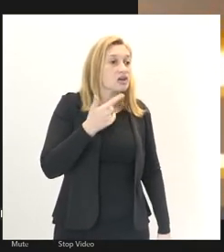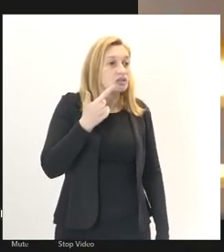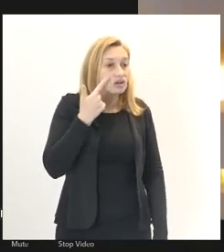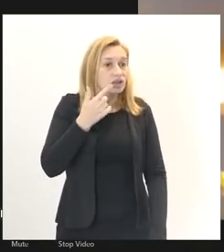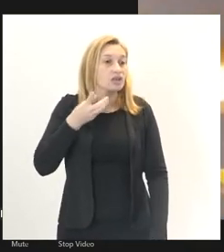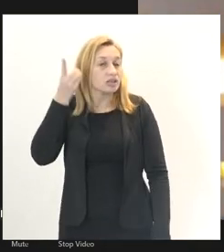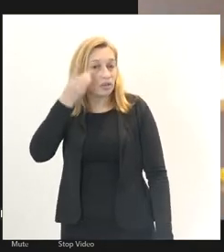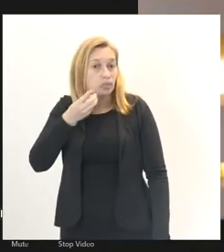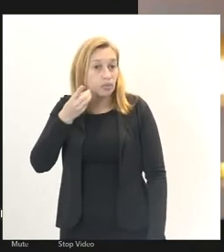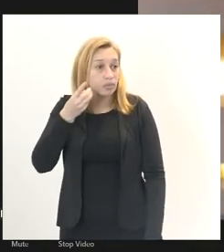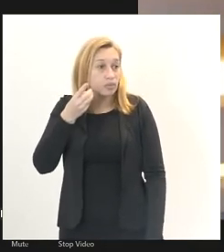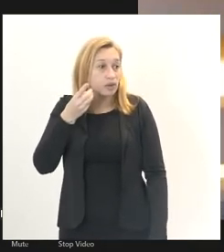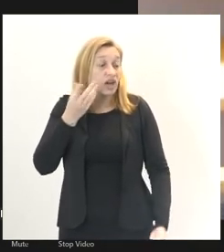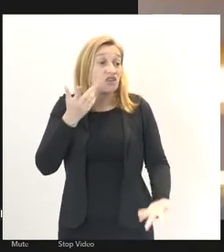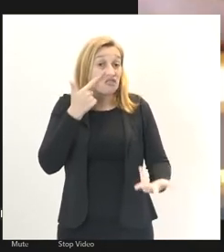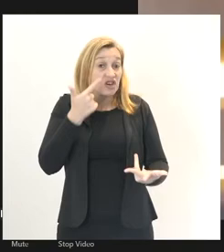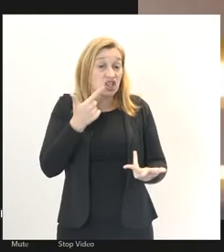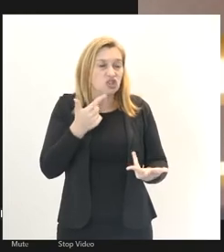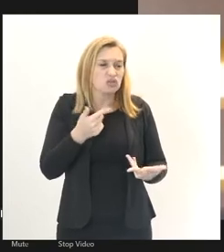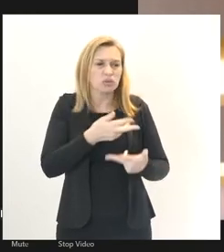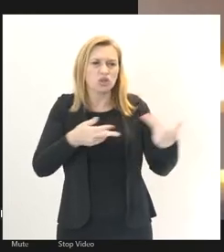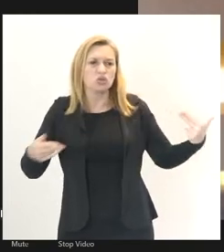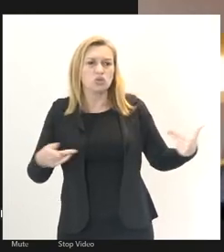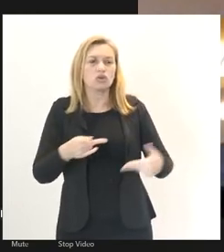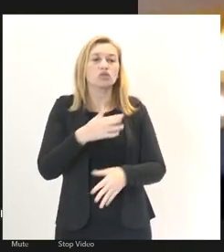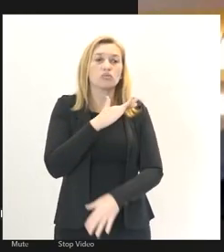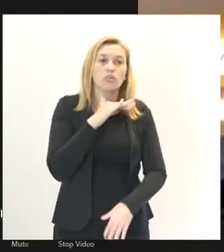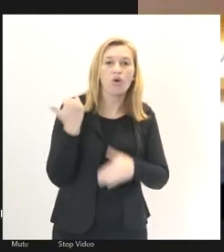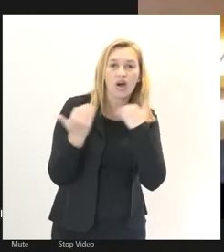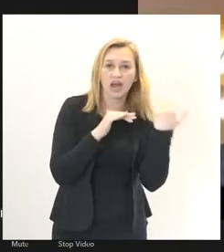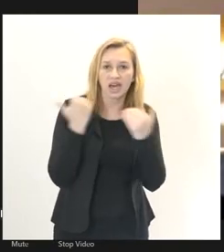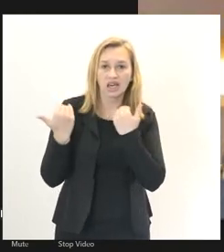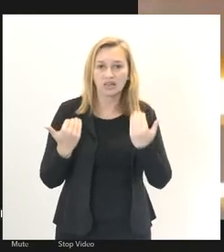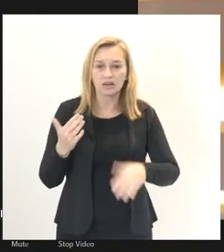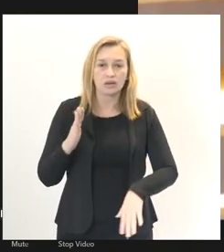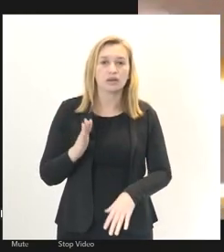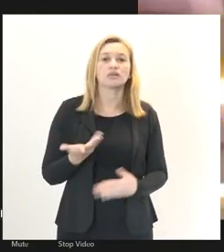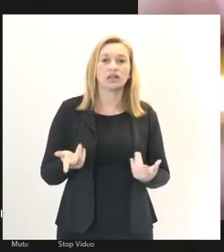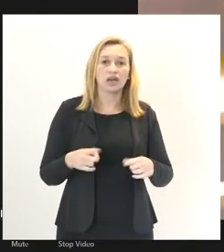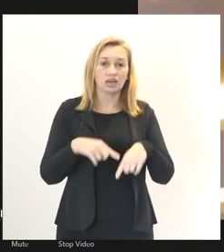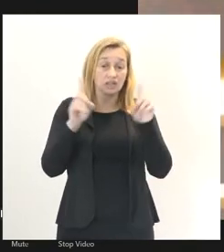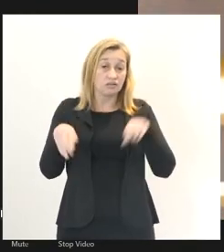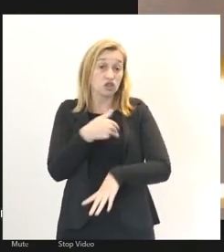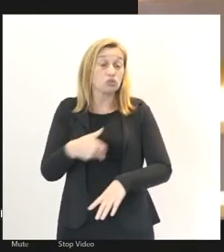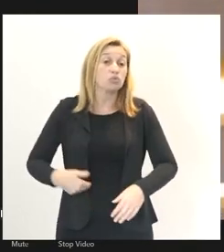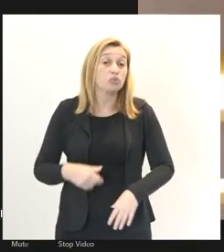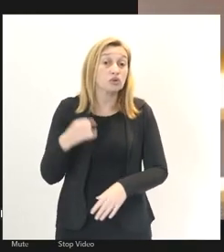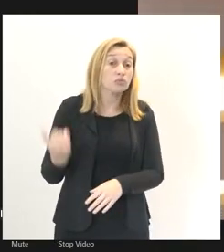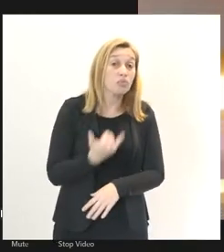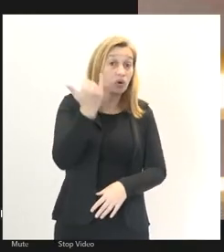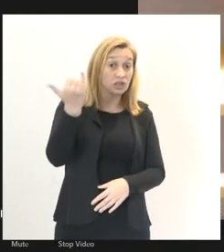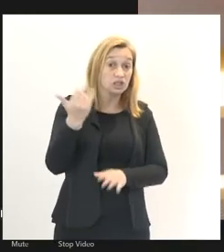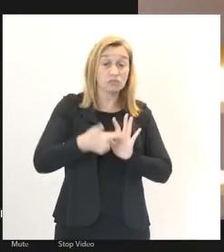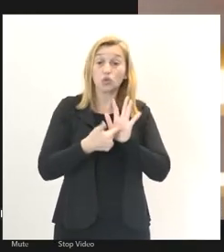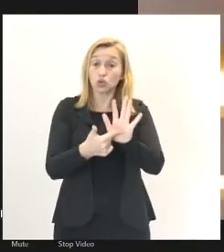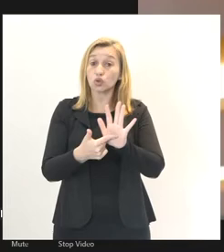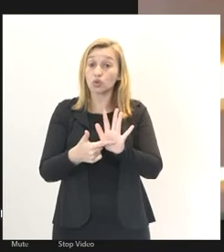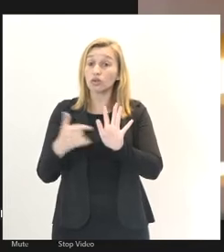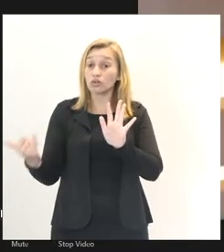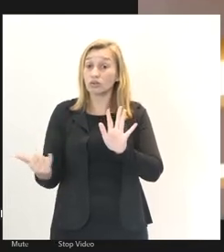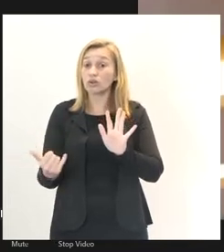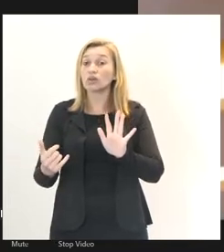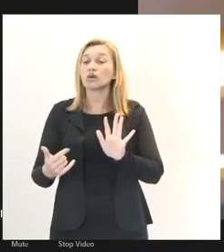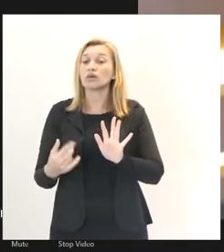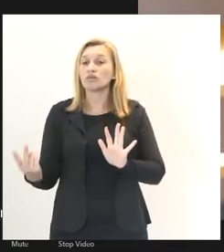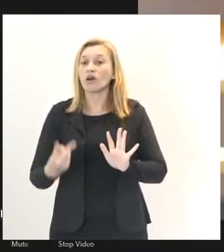de mais de meio milhão de pessoas e foi exatamente um serviço público eficiente e importante que se mostrou necessário para de alguma